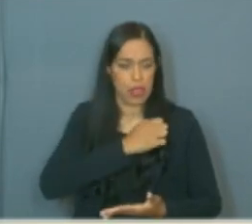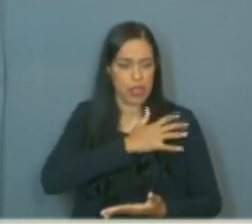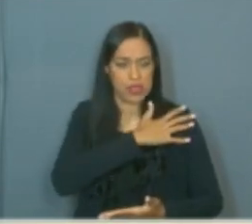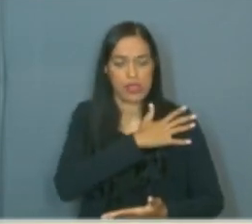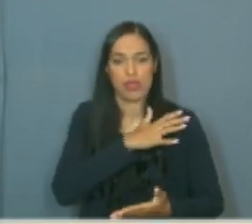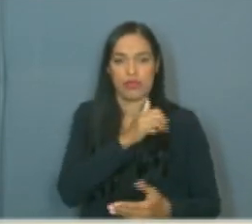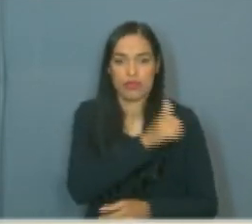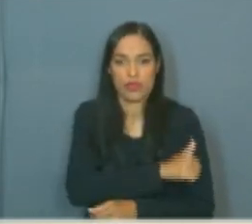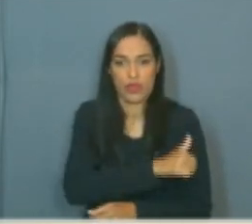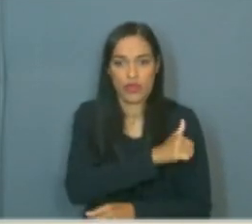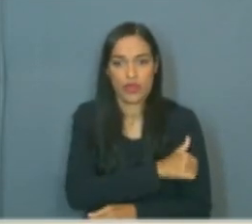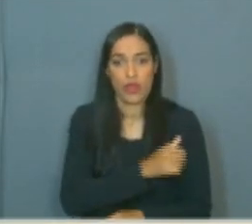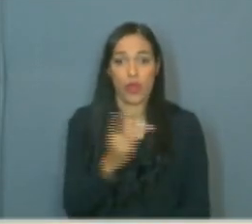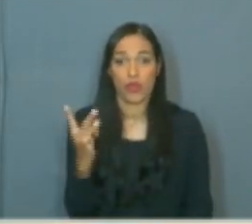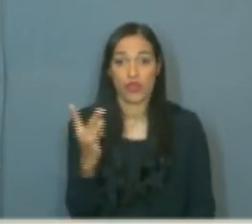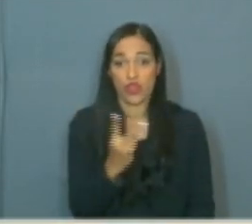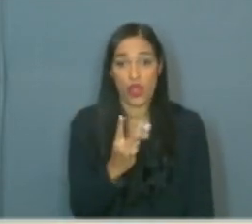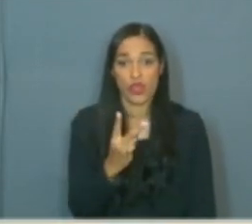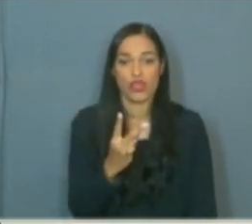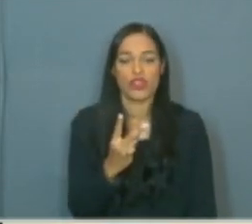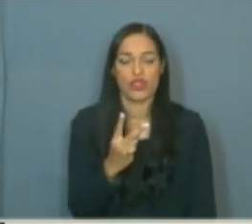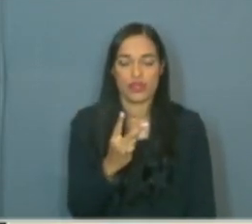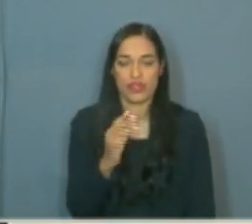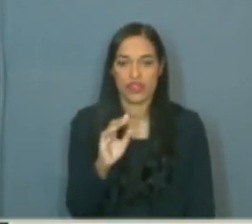Brazão e Chiquinho Brazão comandavam.